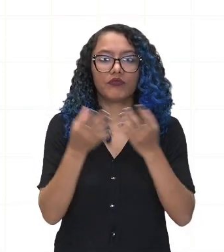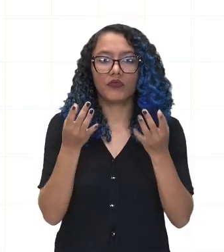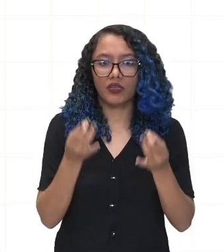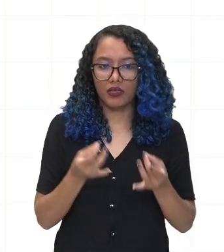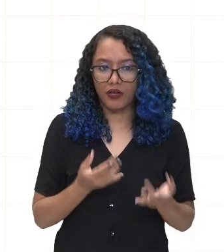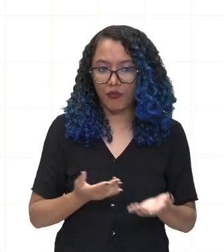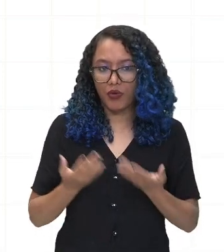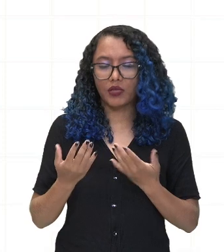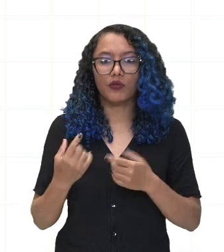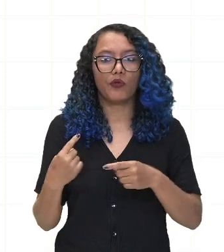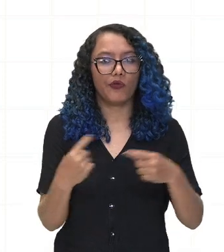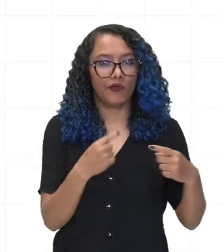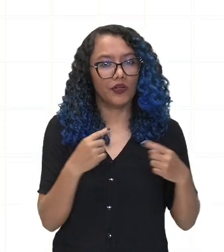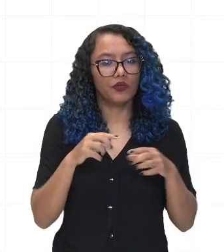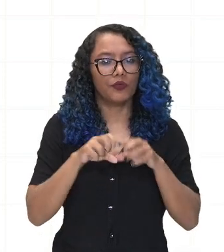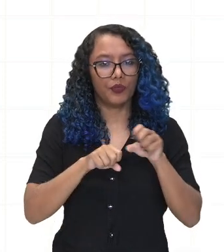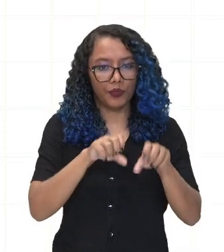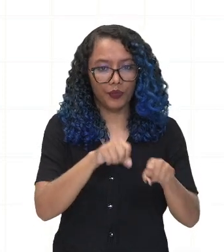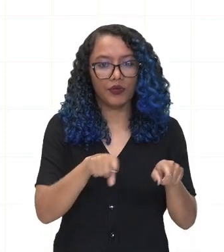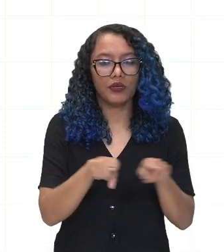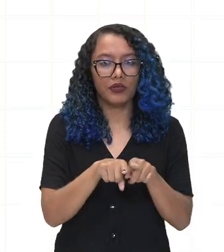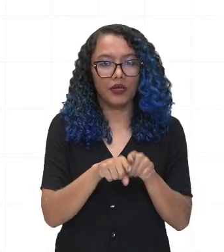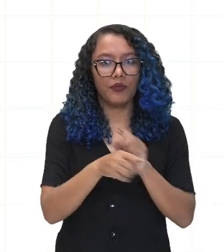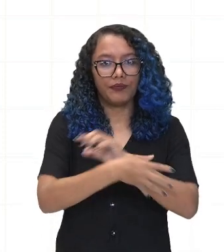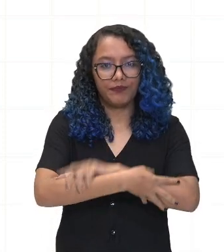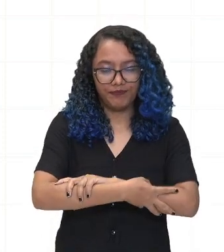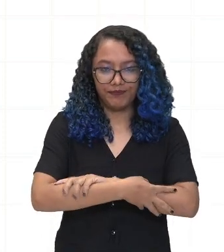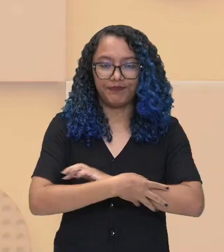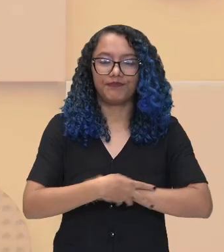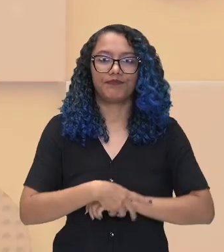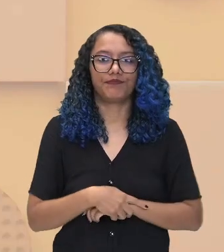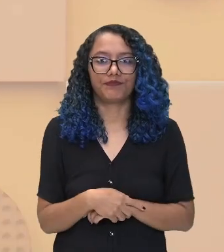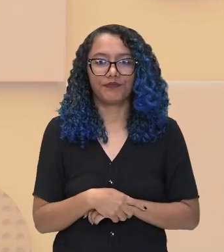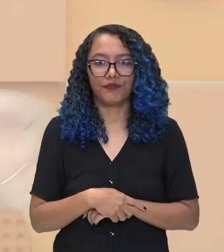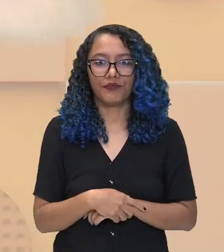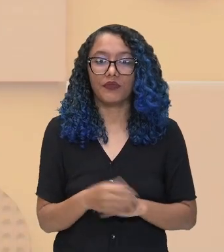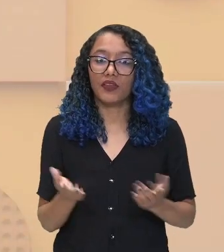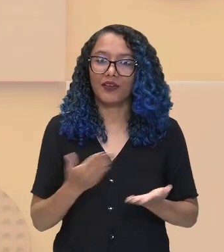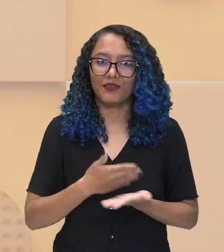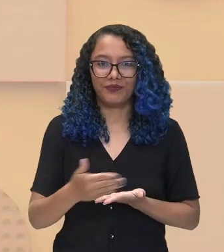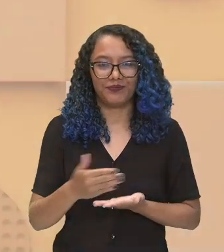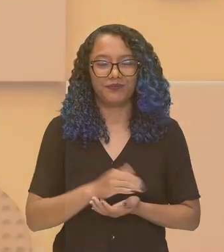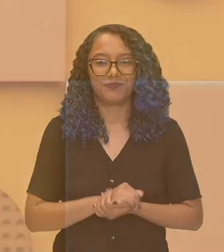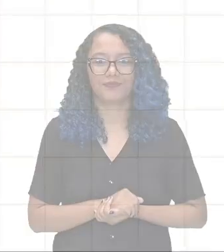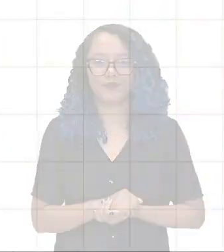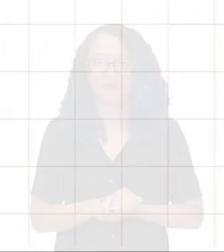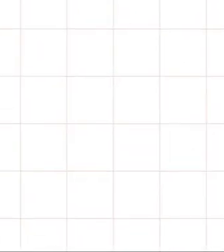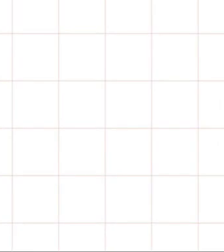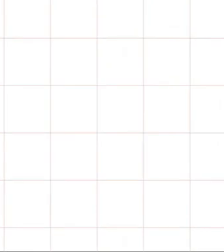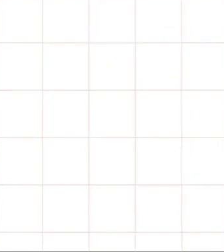detalhamento, conflito, dominação e conciliação. Vamos à nossa aula?